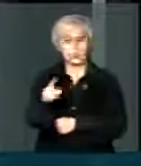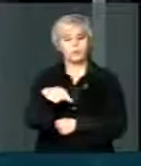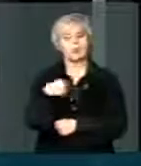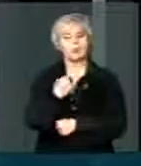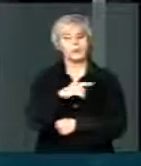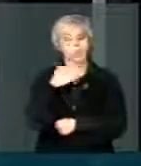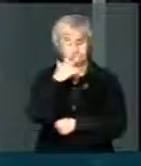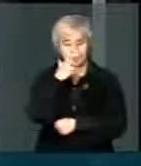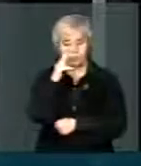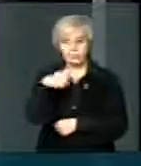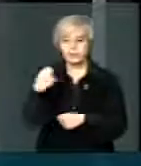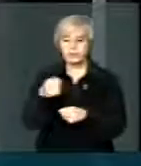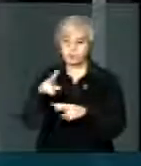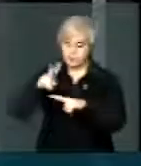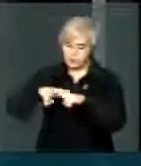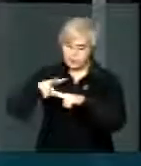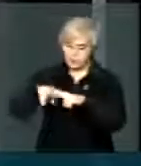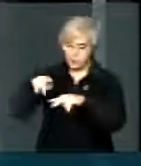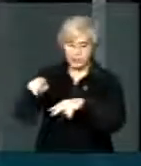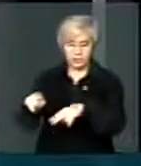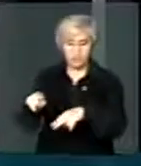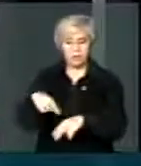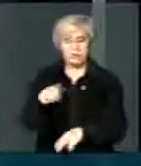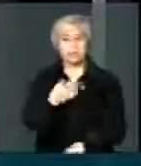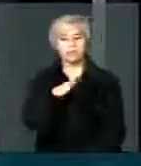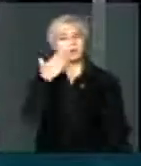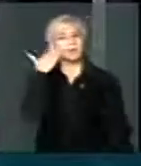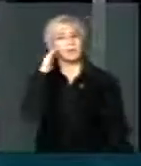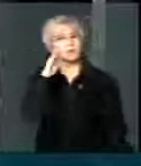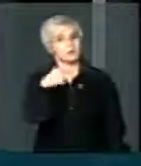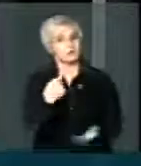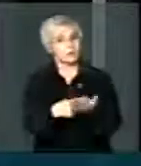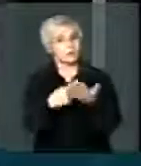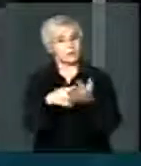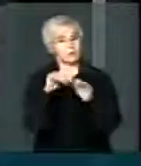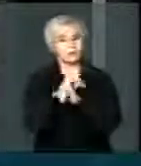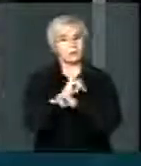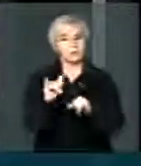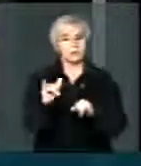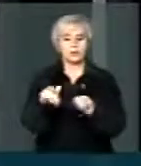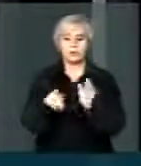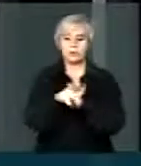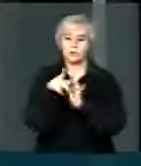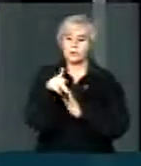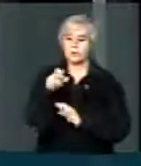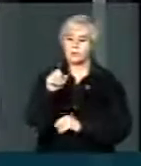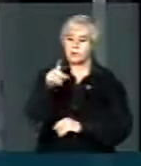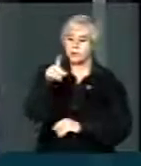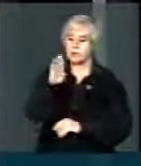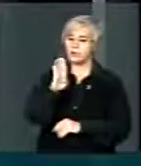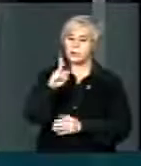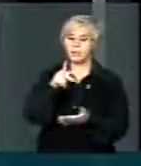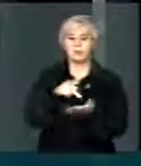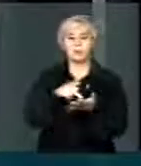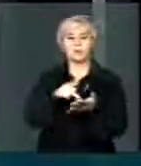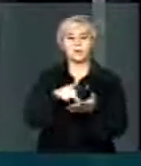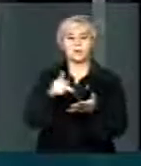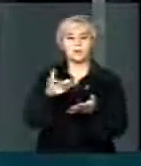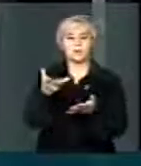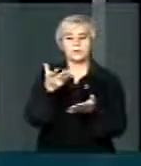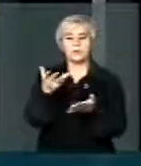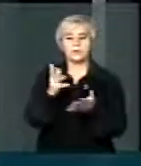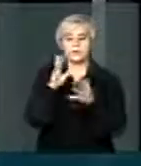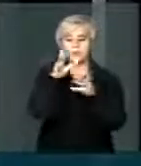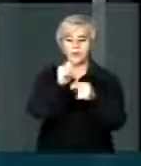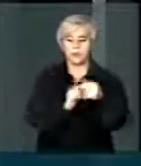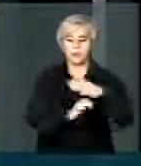cadeia, nós entendemos que essa campanha do PSDB é, na verdade, a campanha para entregar a